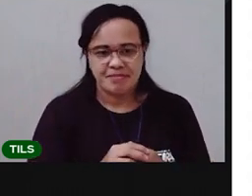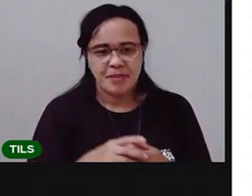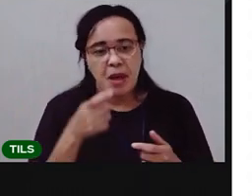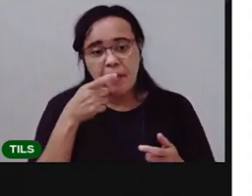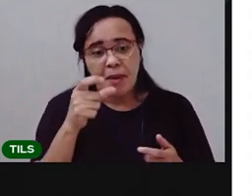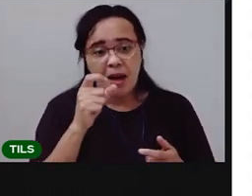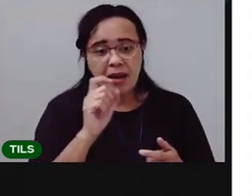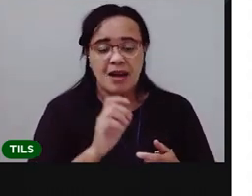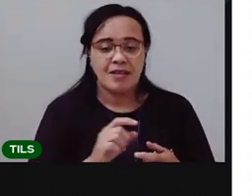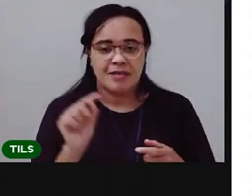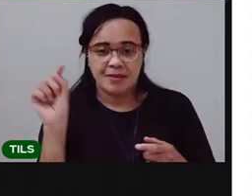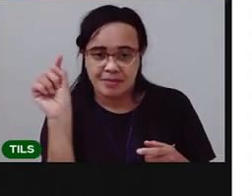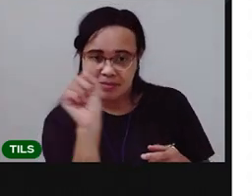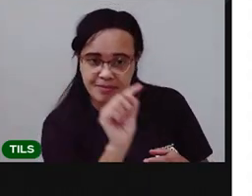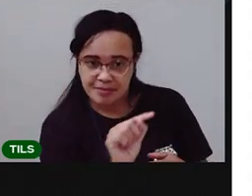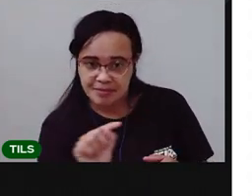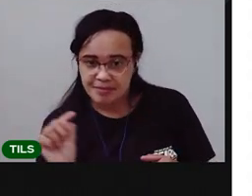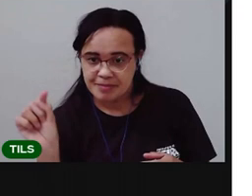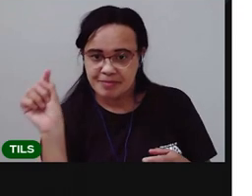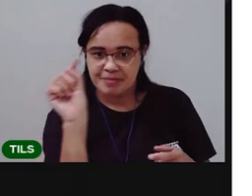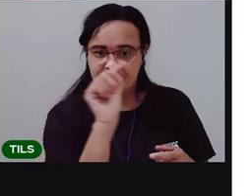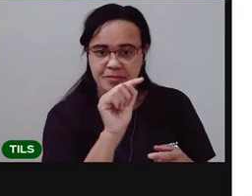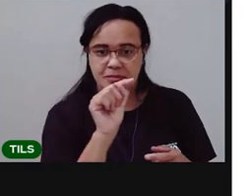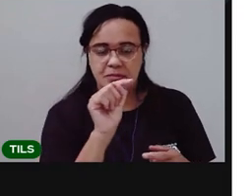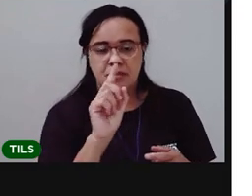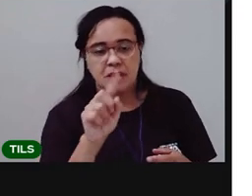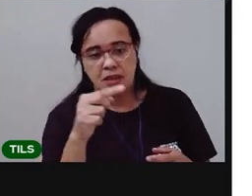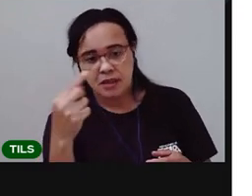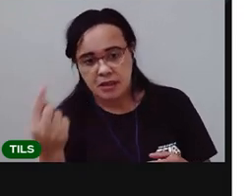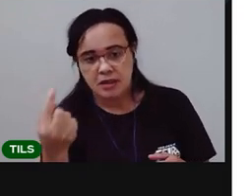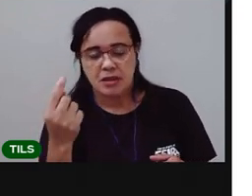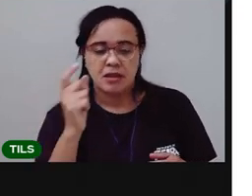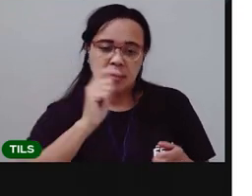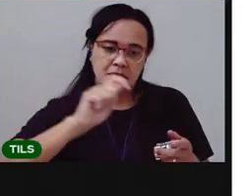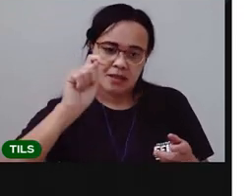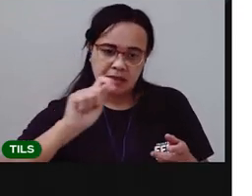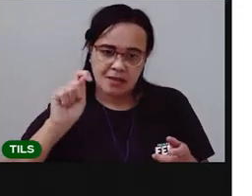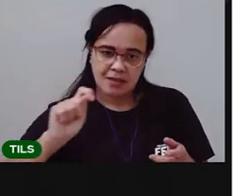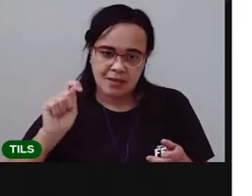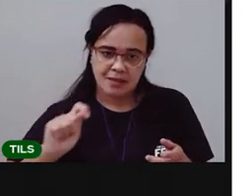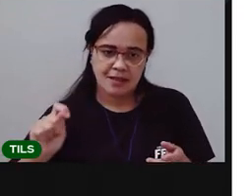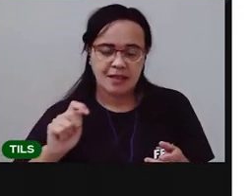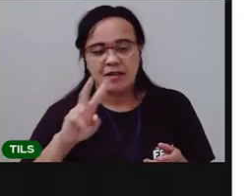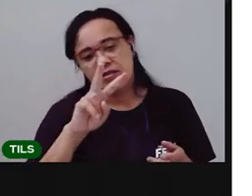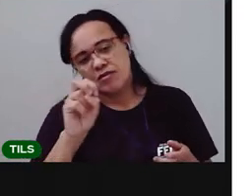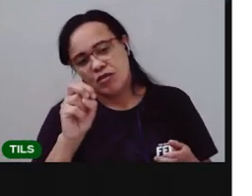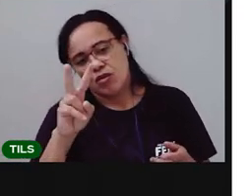Circula ela aqui. E escreve aqui do lado. Vovô.